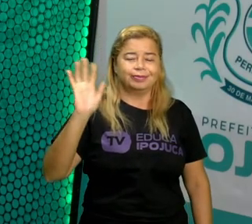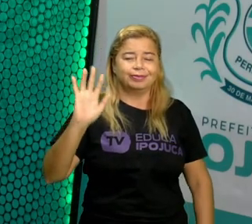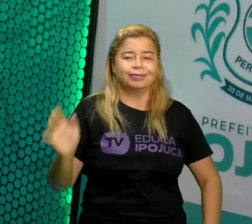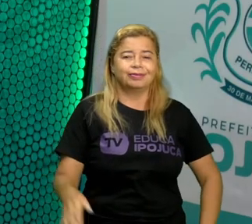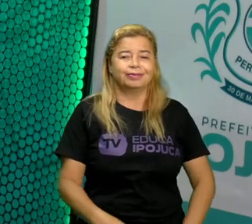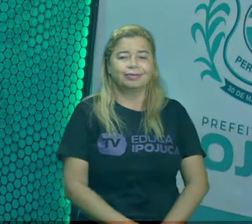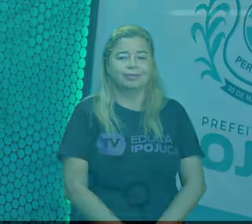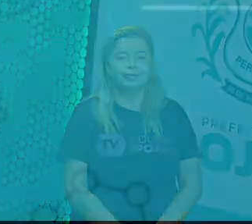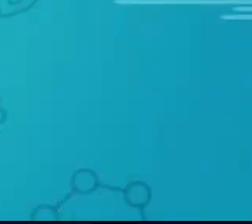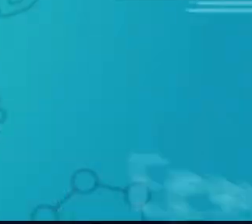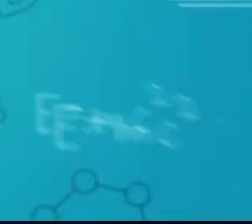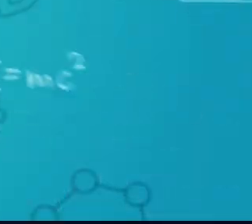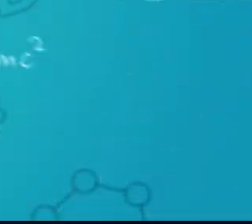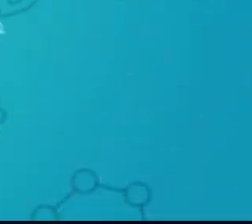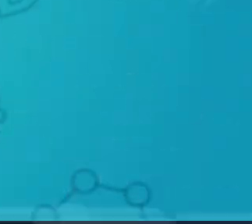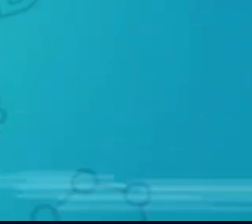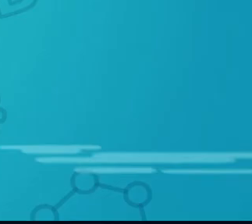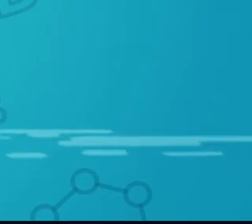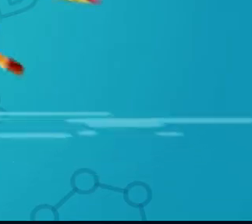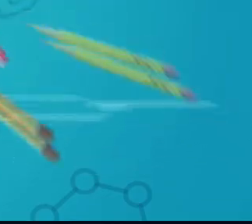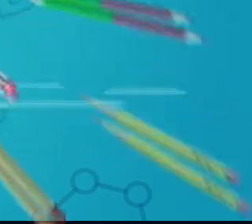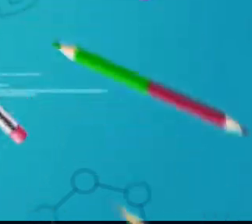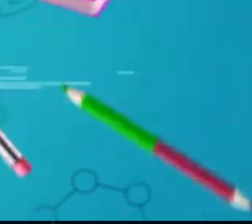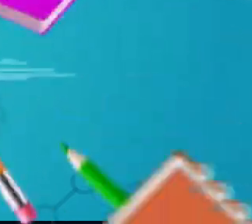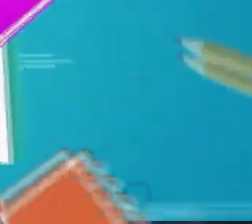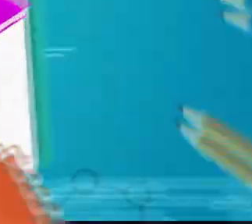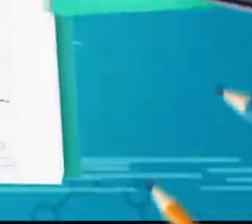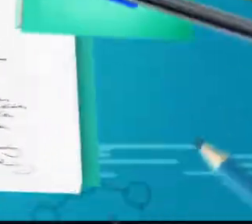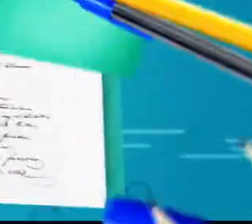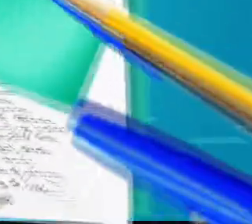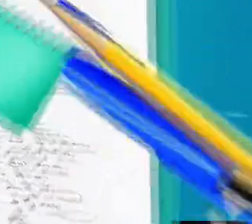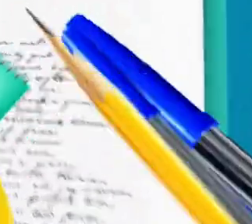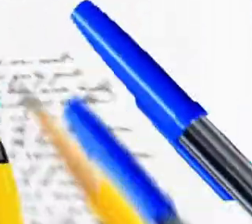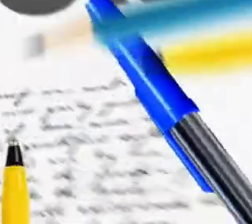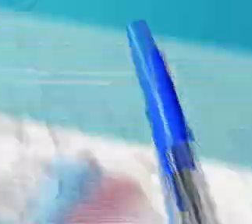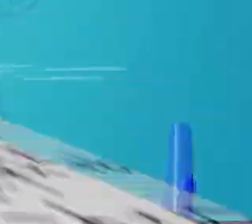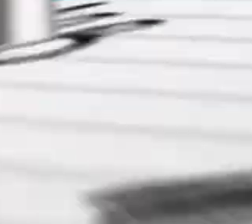Tchau, tchau. Tchau, tchau.